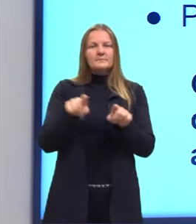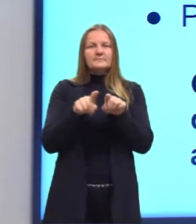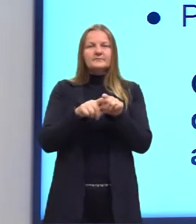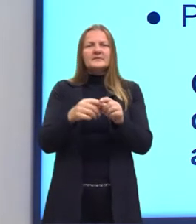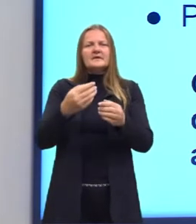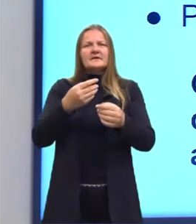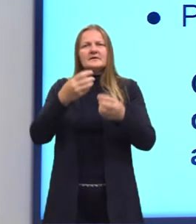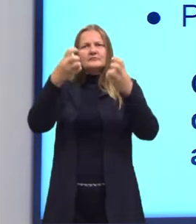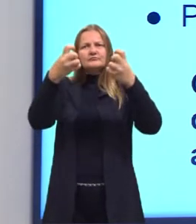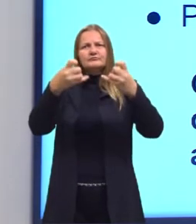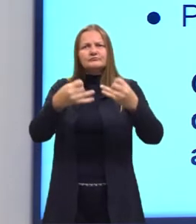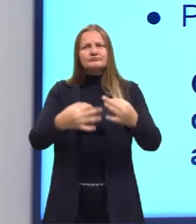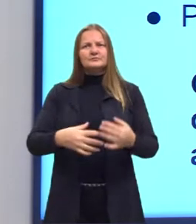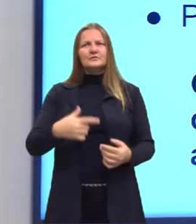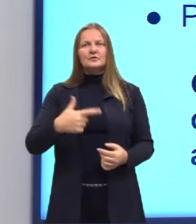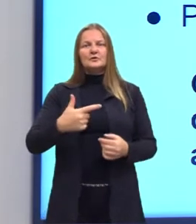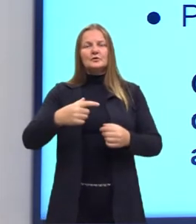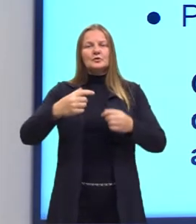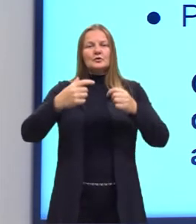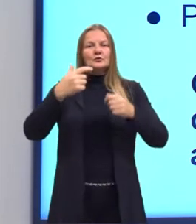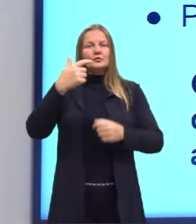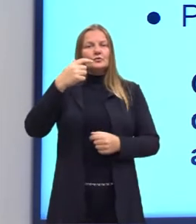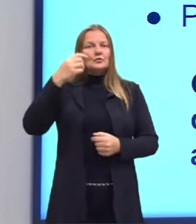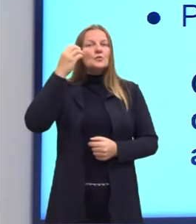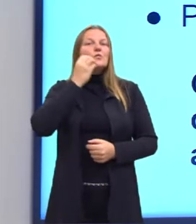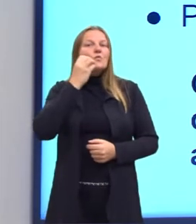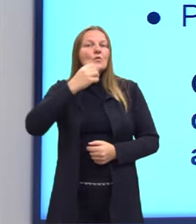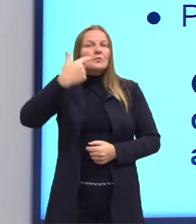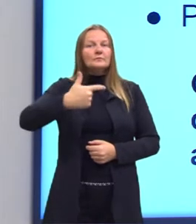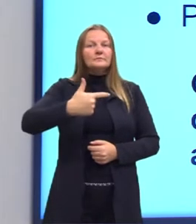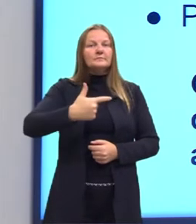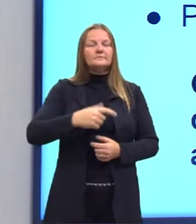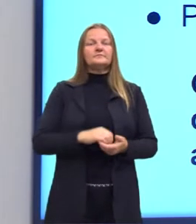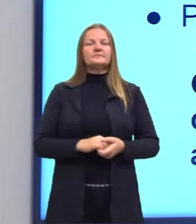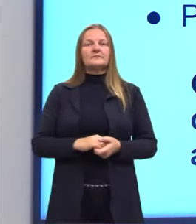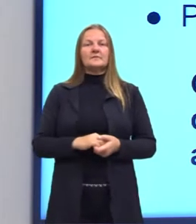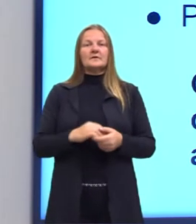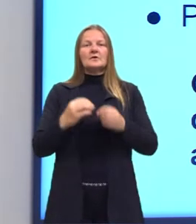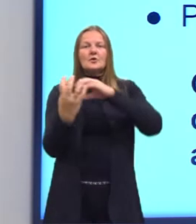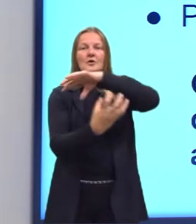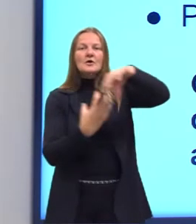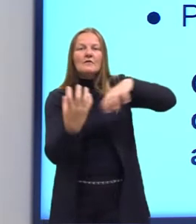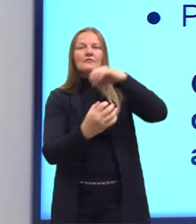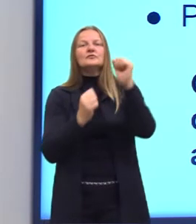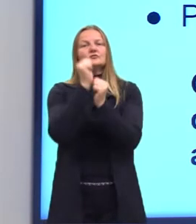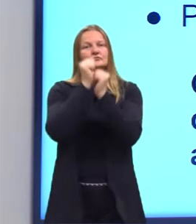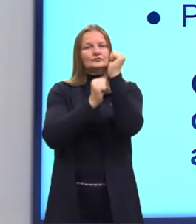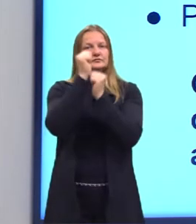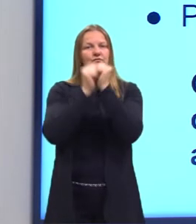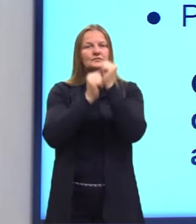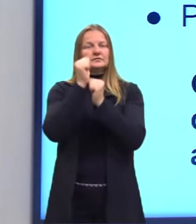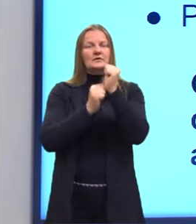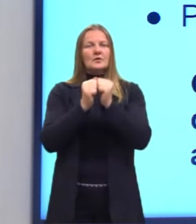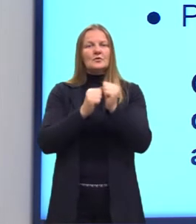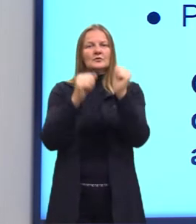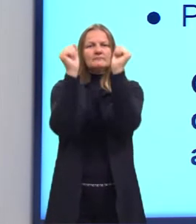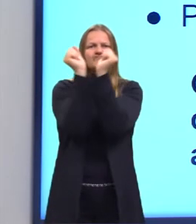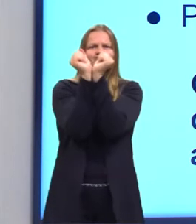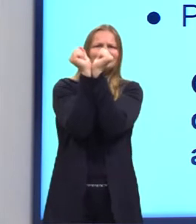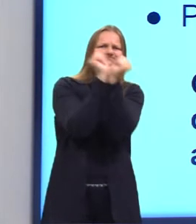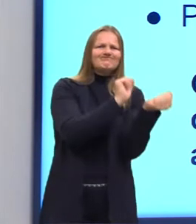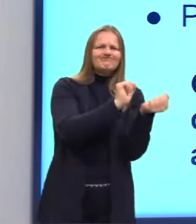anteriormente, segundo o reinado de Dom Pedro II, segundo a Revolução Industrial, a abolição da